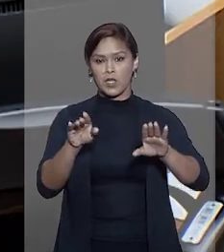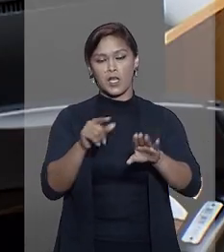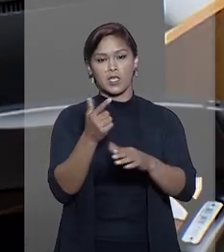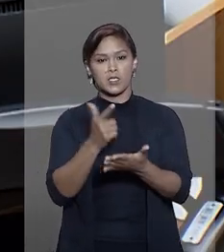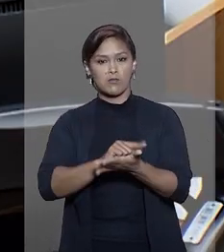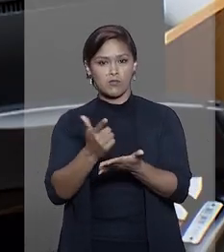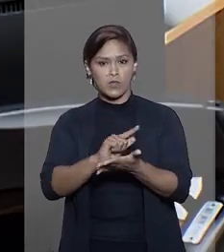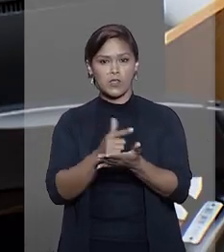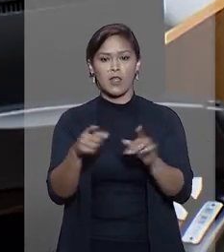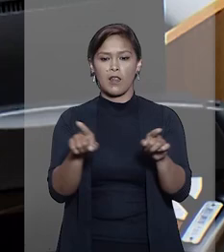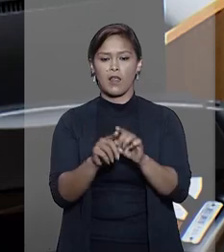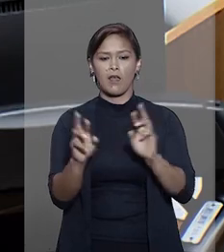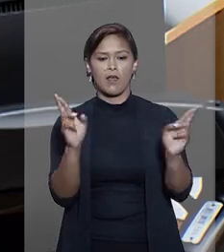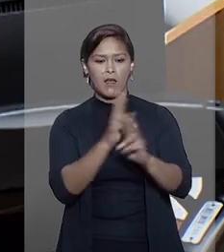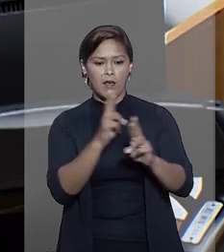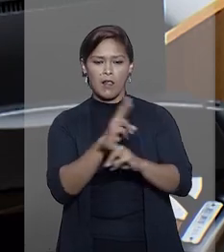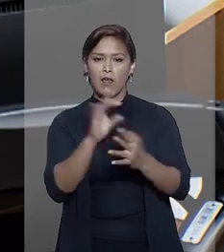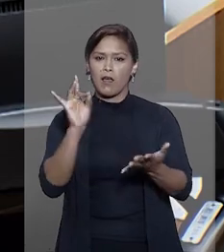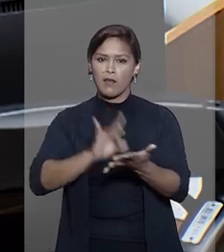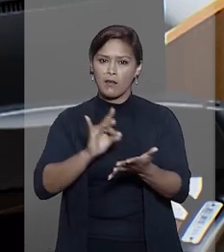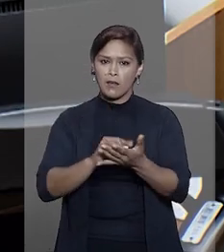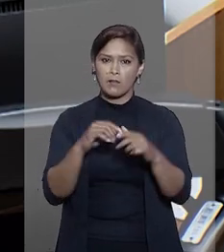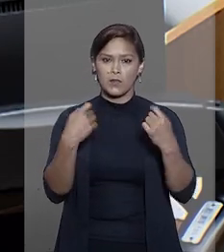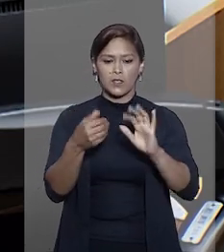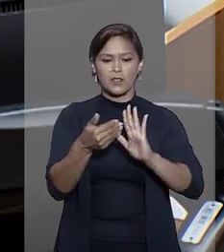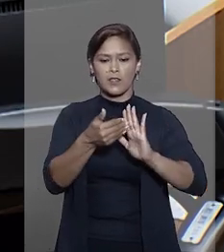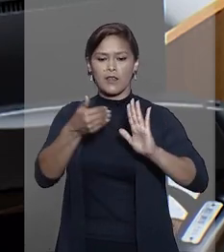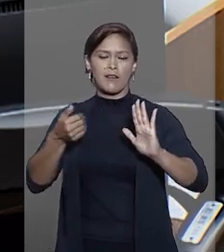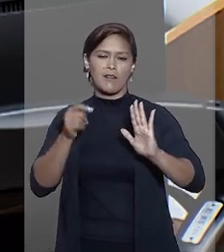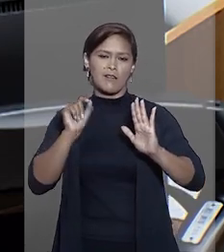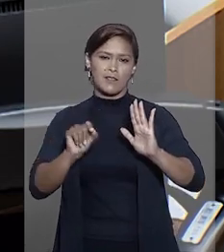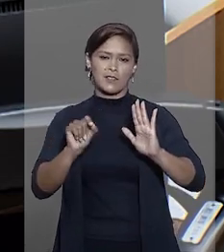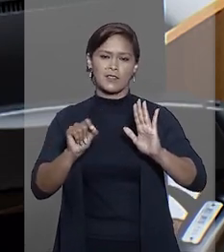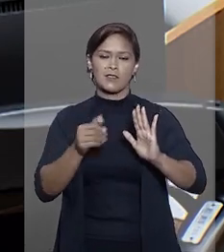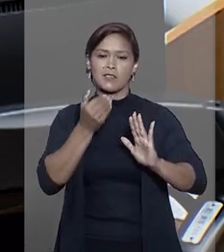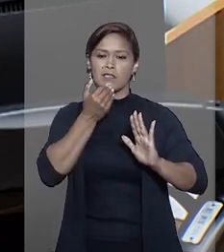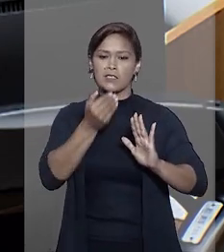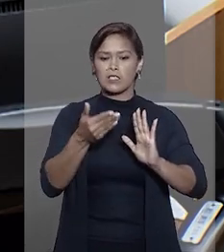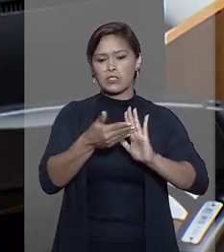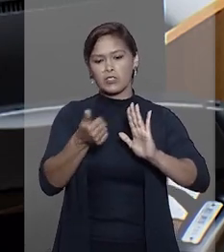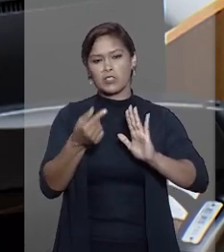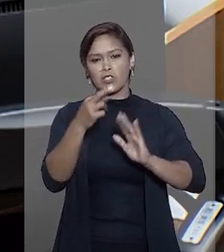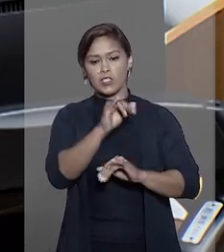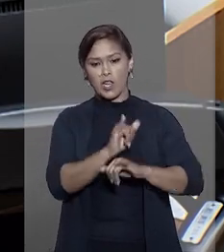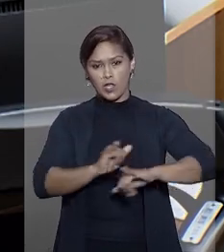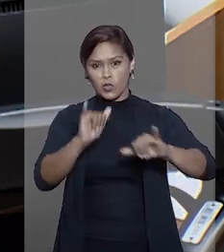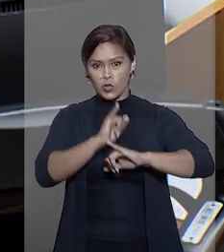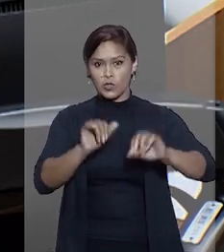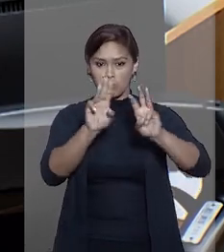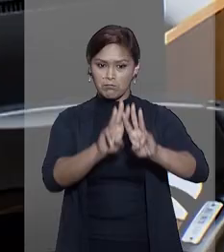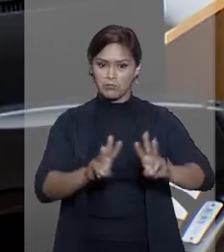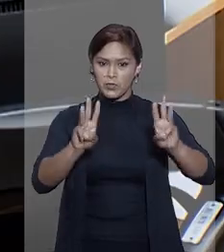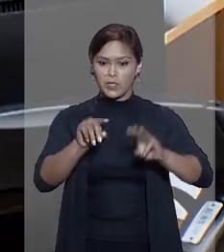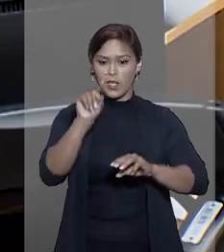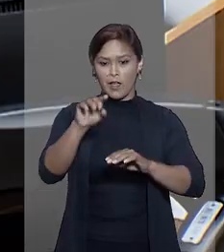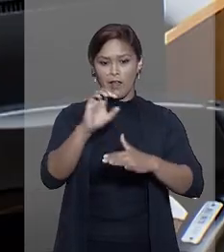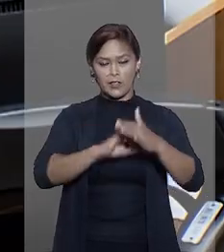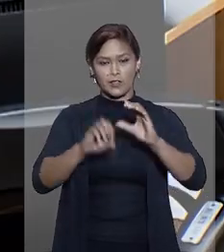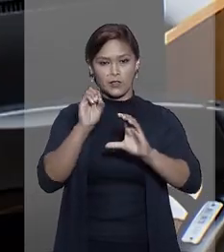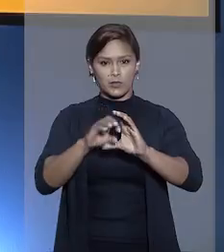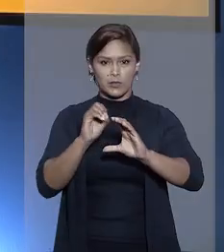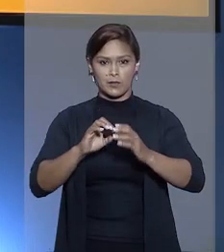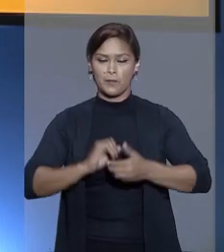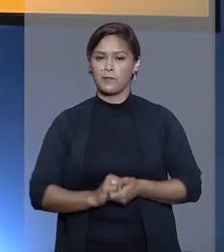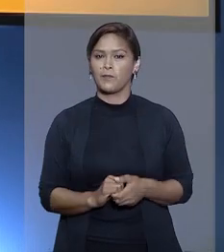jornalística relativa a fatos verídicos, devendo ser afastada a exigência de exclusão da notícia imposta à Editora